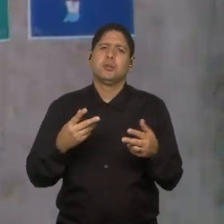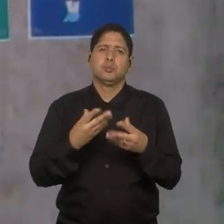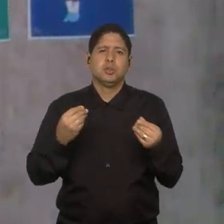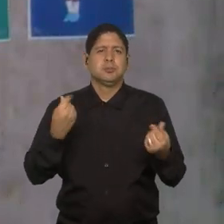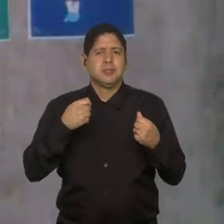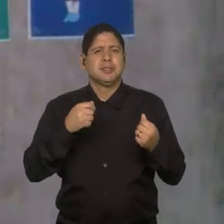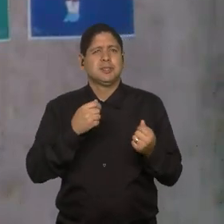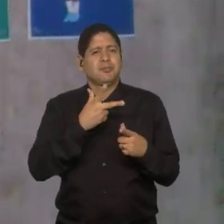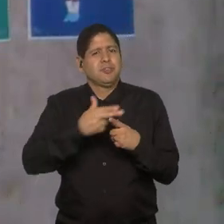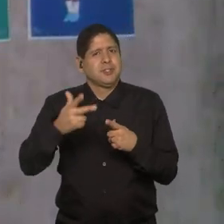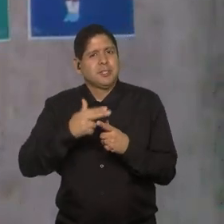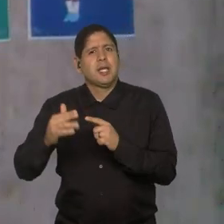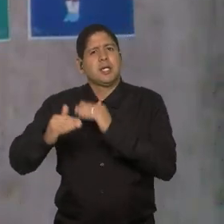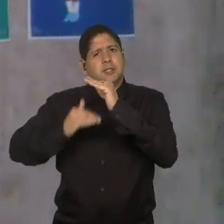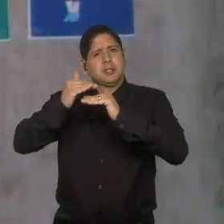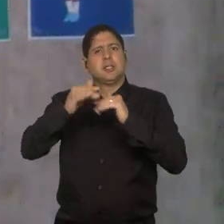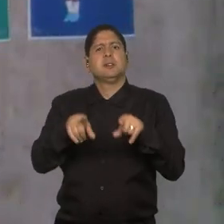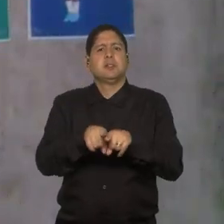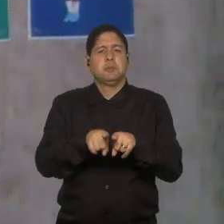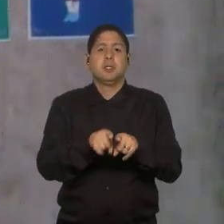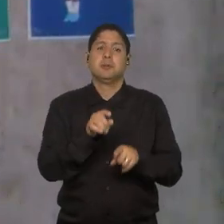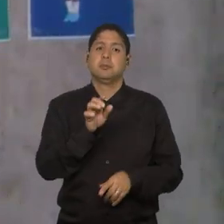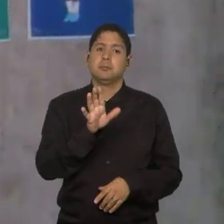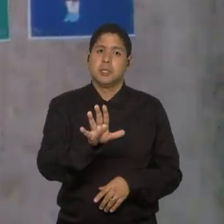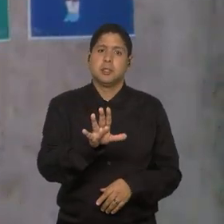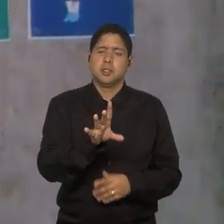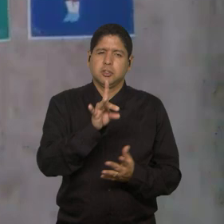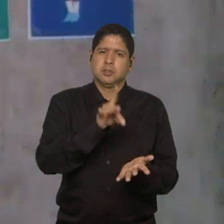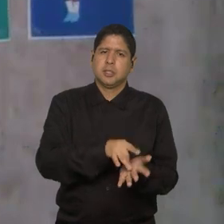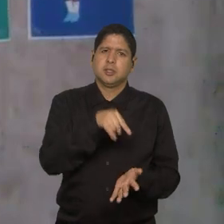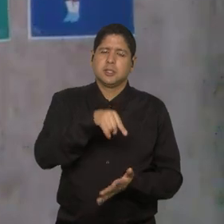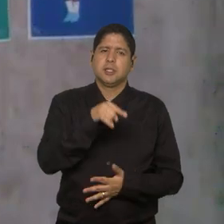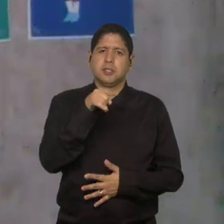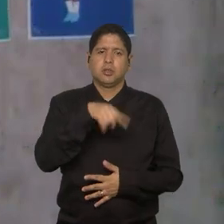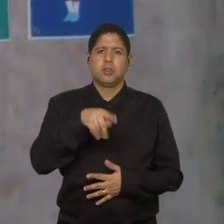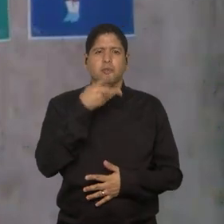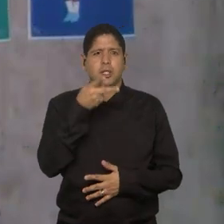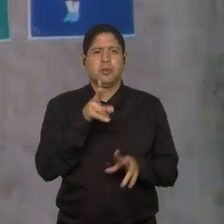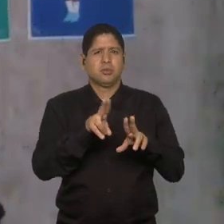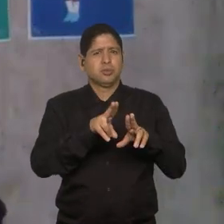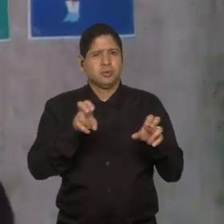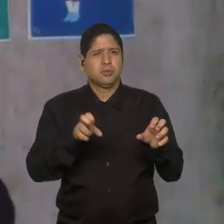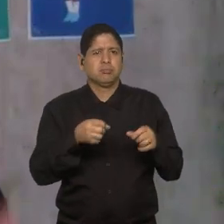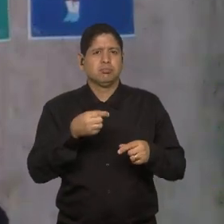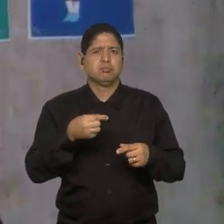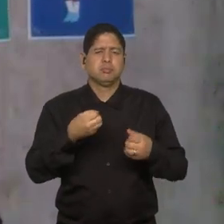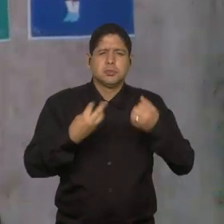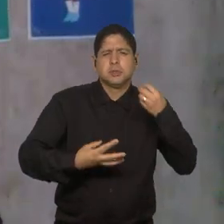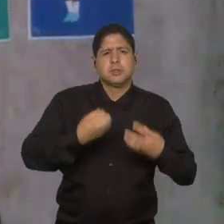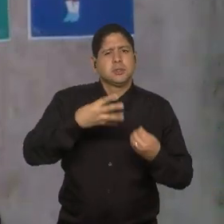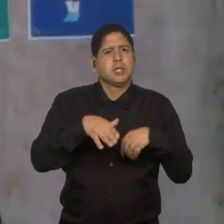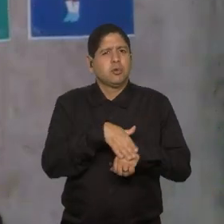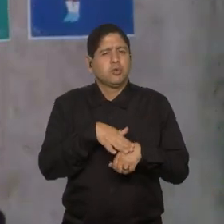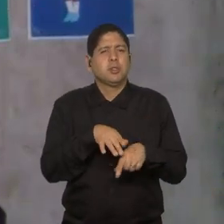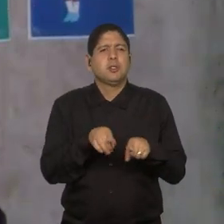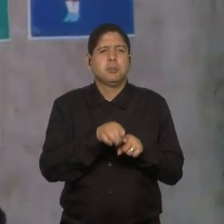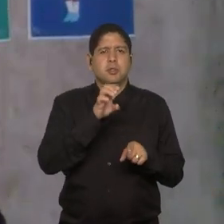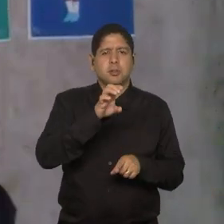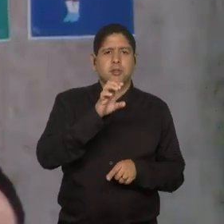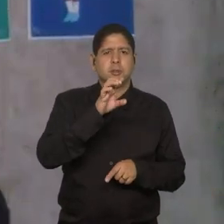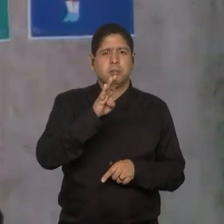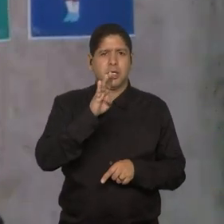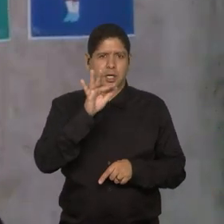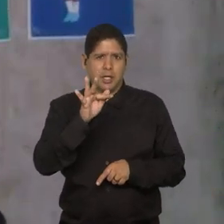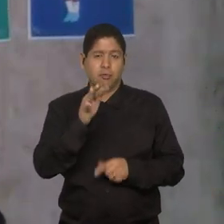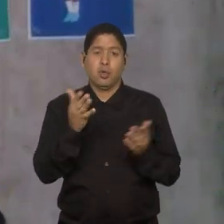conquistar e por crescer. Mas o fato de a gente estar conversando sobre esse assunto, de a CBF hoje